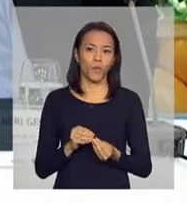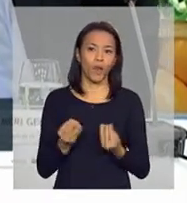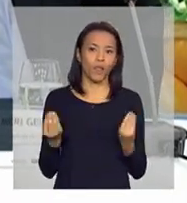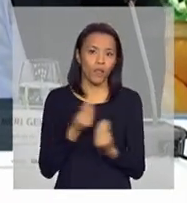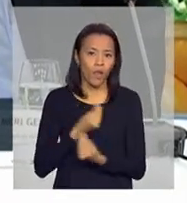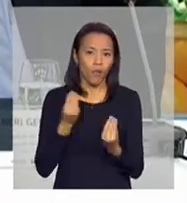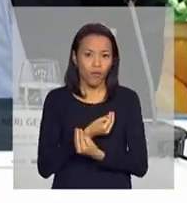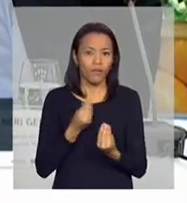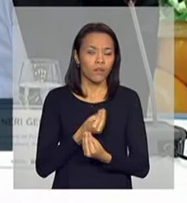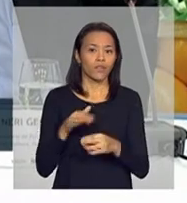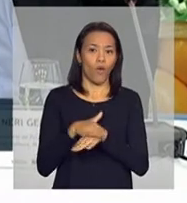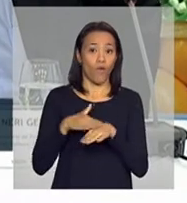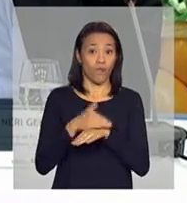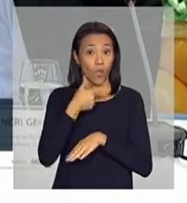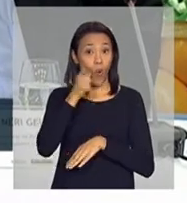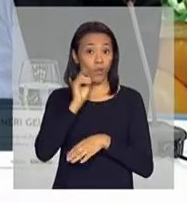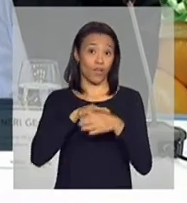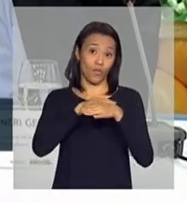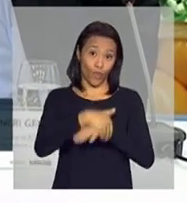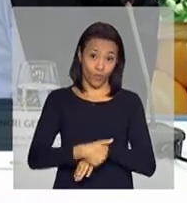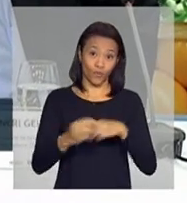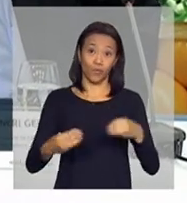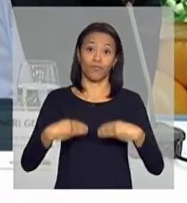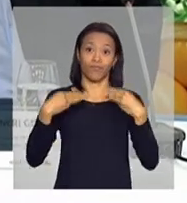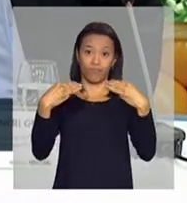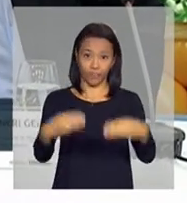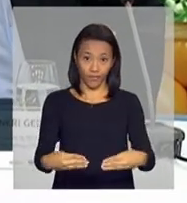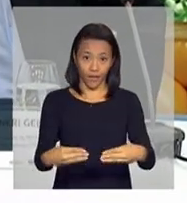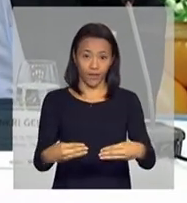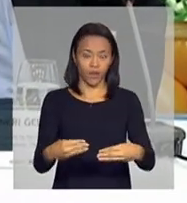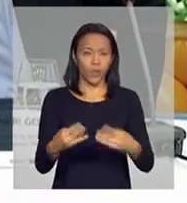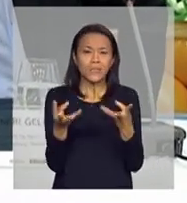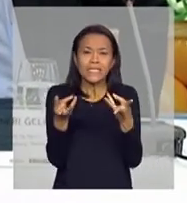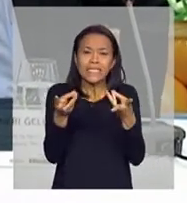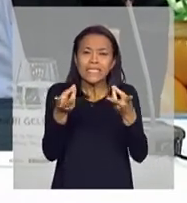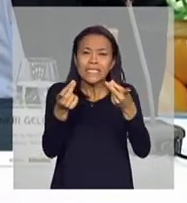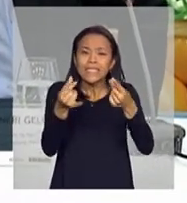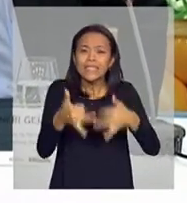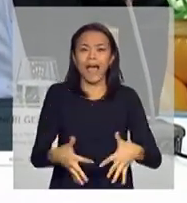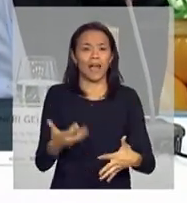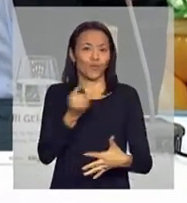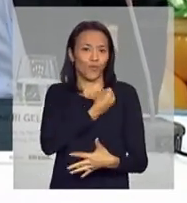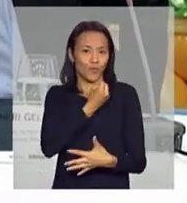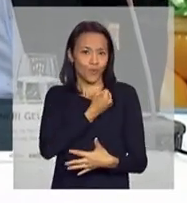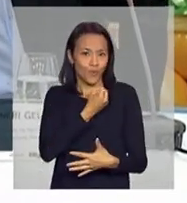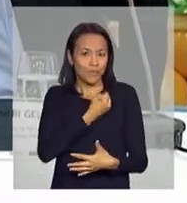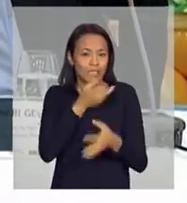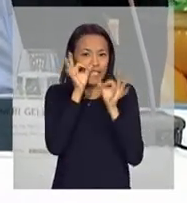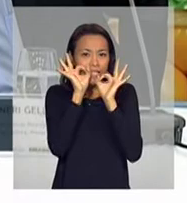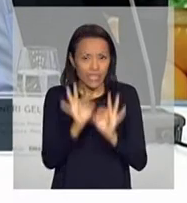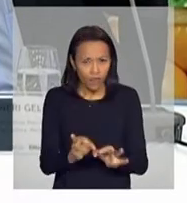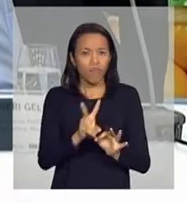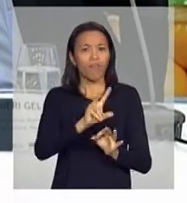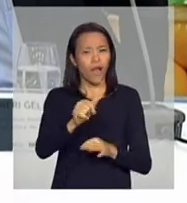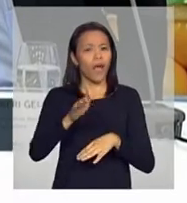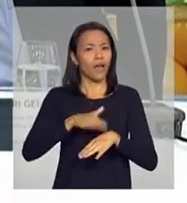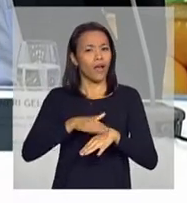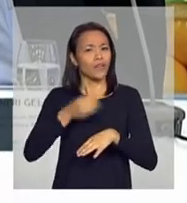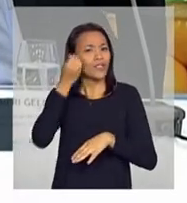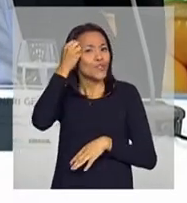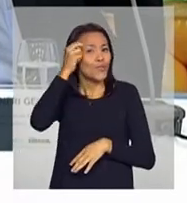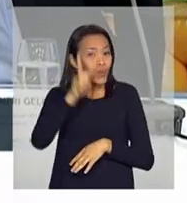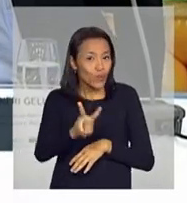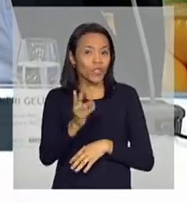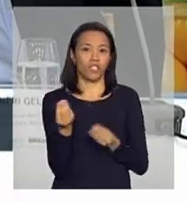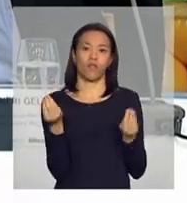com o Ministério da Fazenda, ontem à noite. Os detalhes e os números precisos vão estar dentro de dois dias